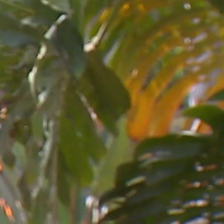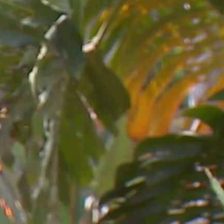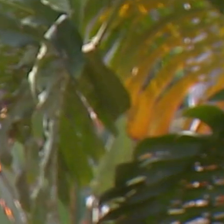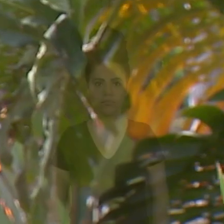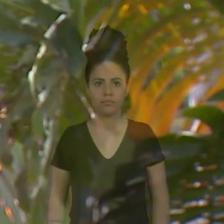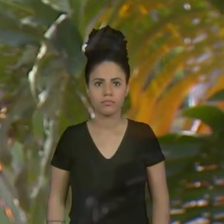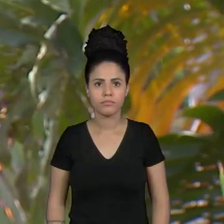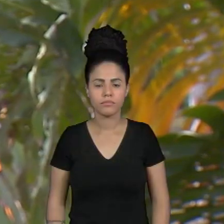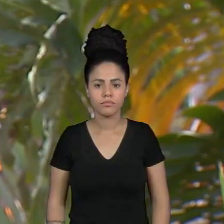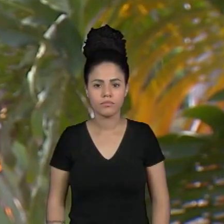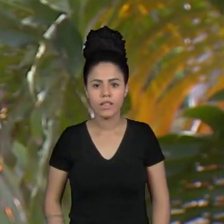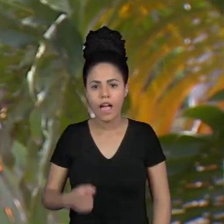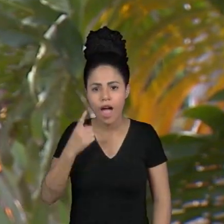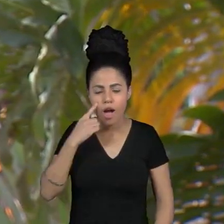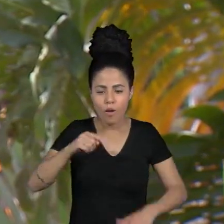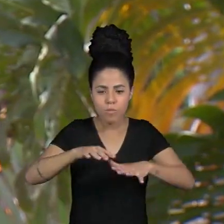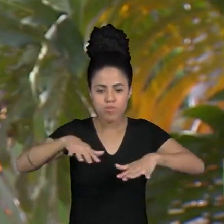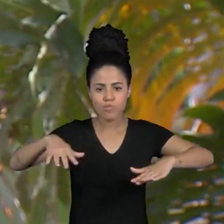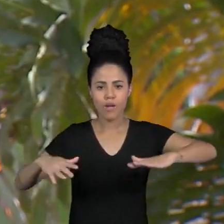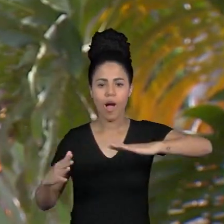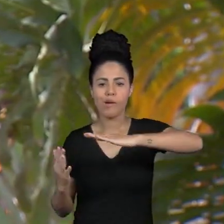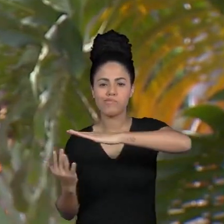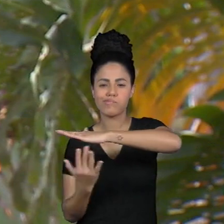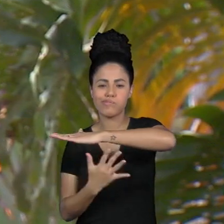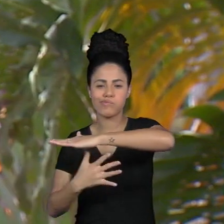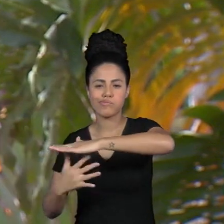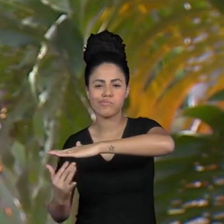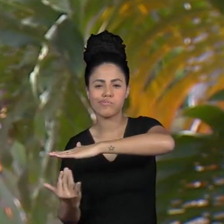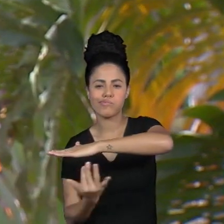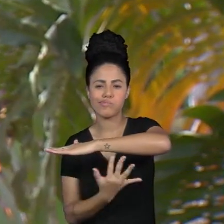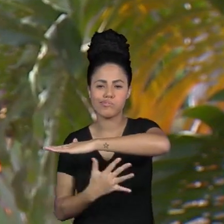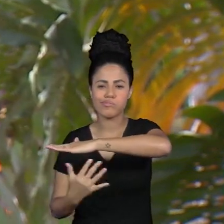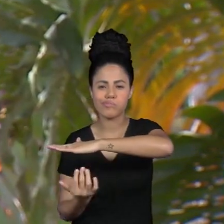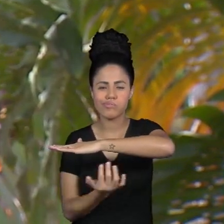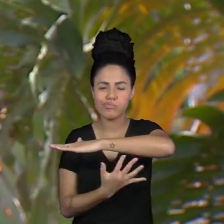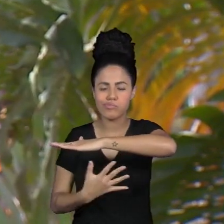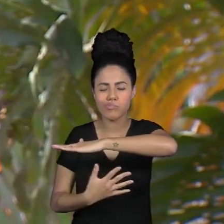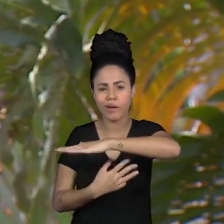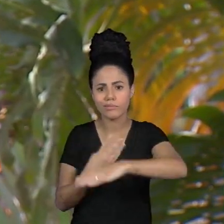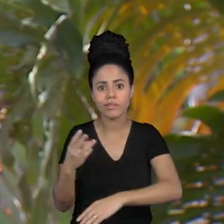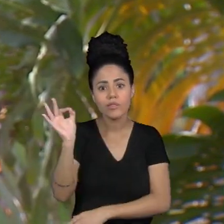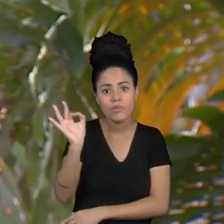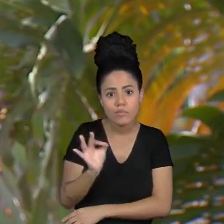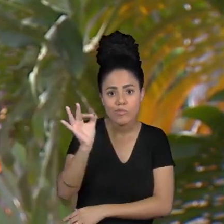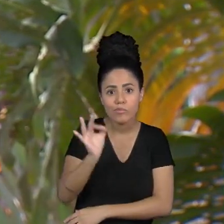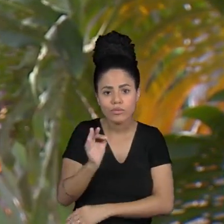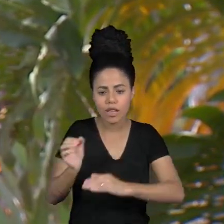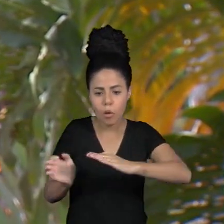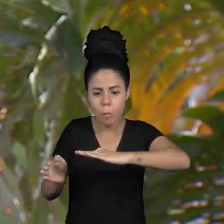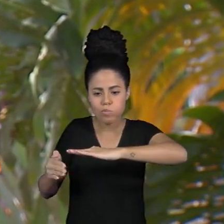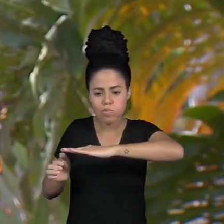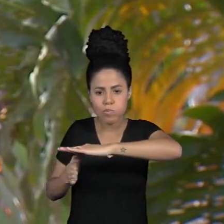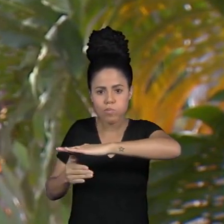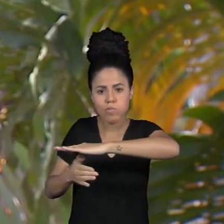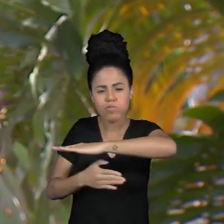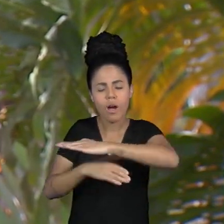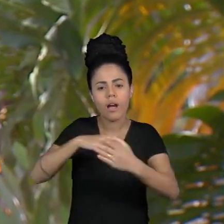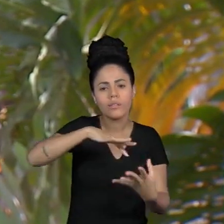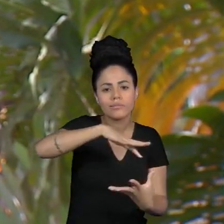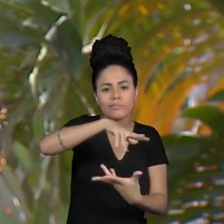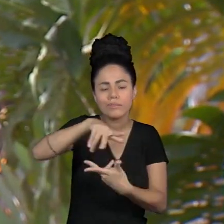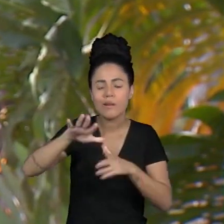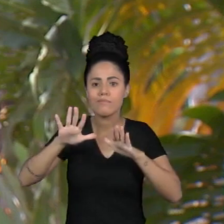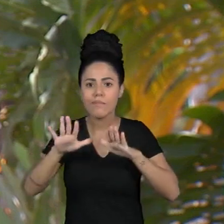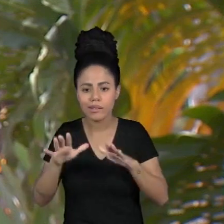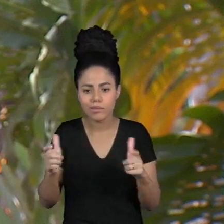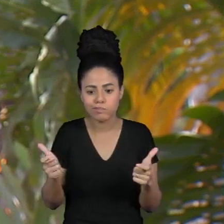Os recifes de corais abrigam um quarto de todas as espécies marinhas do planeta mas estão seriamente